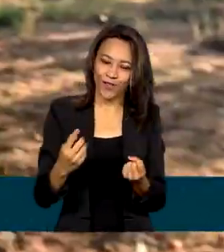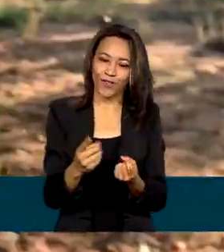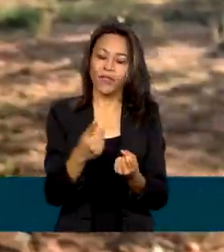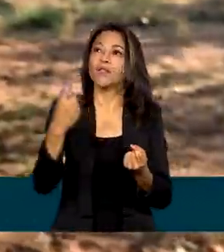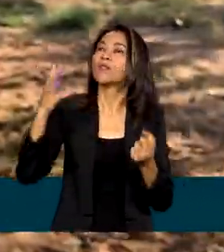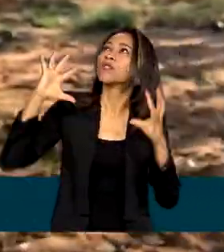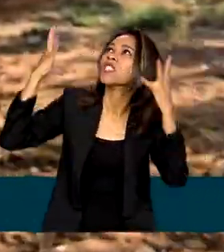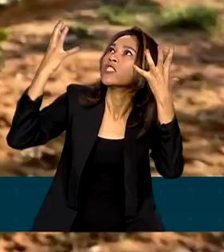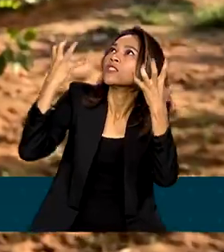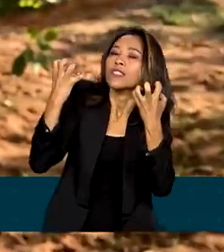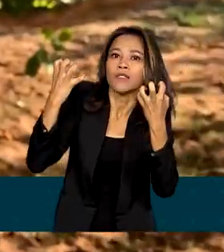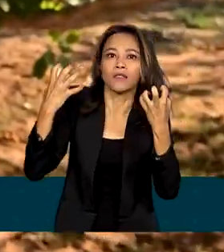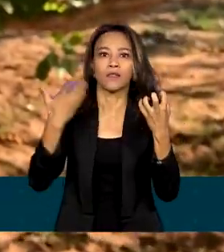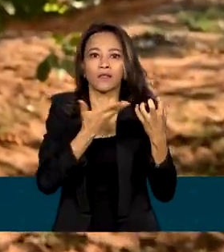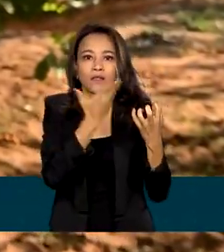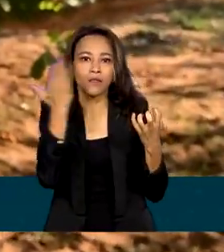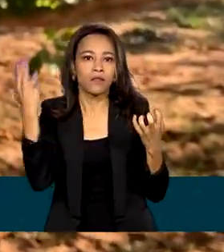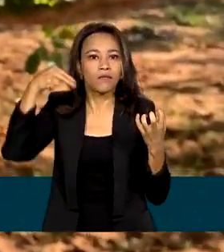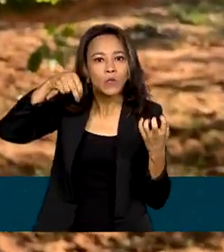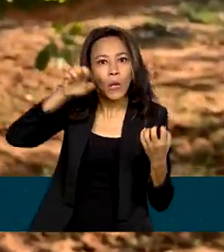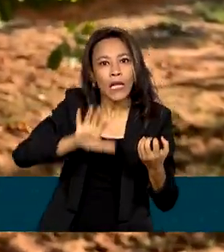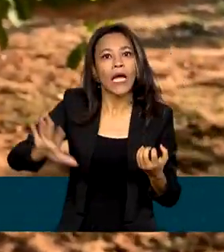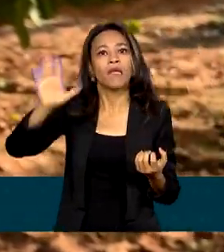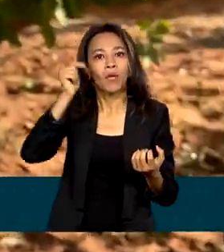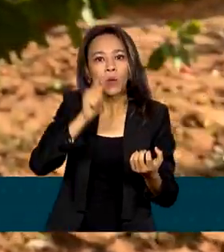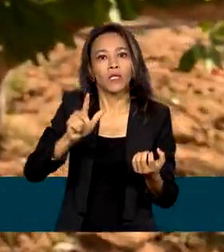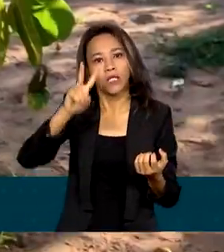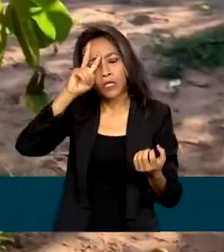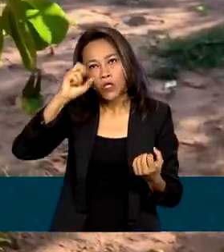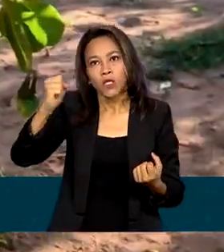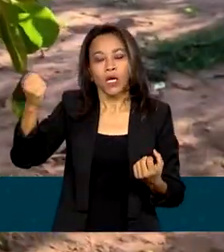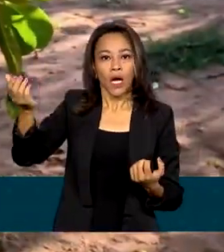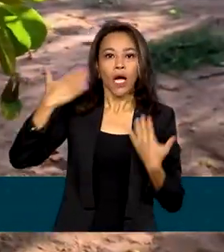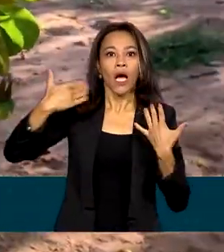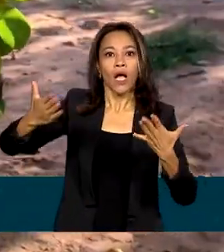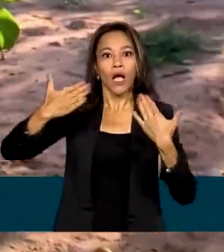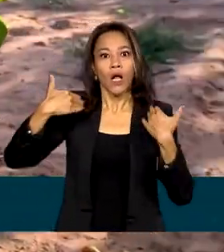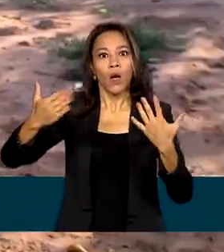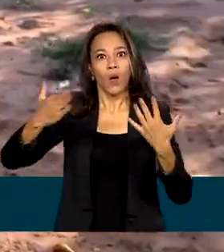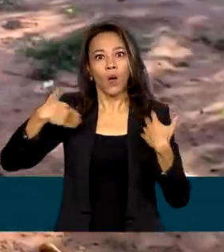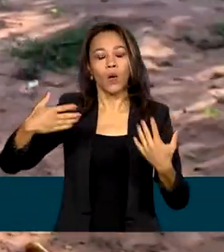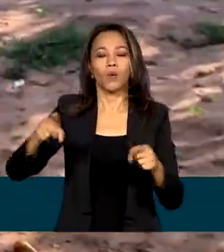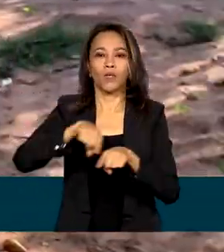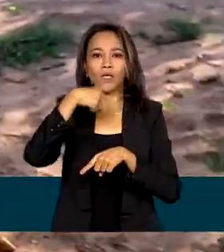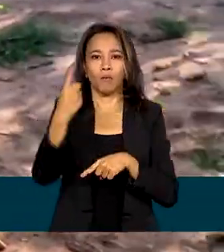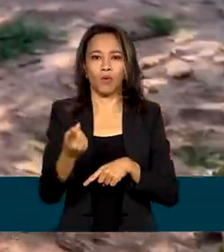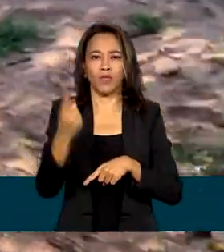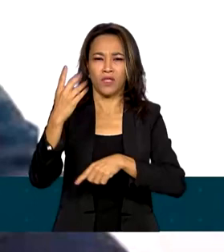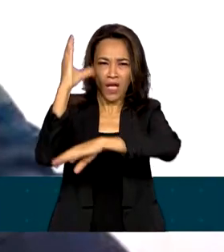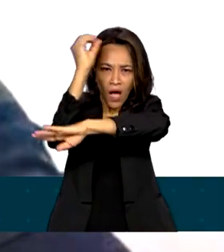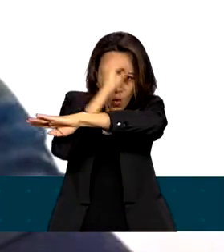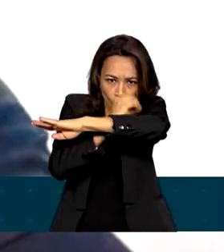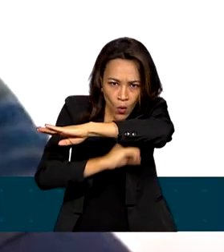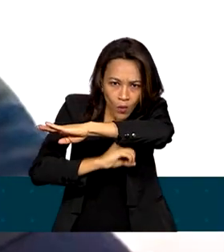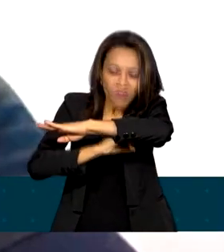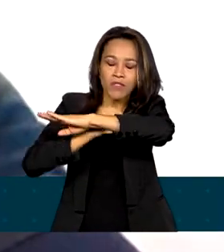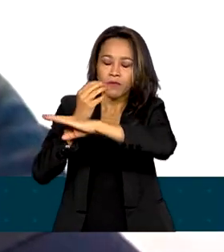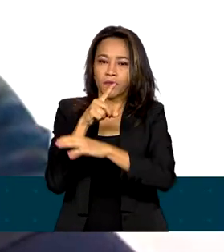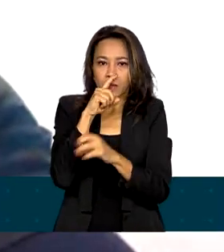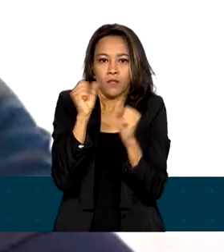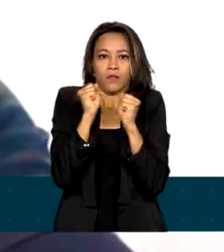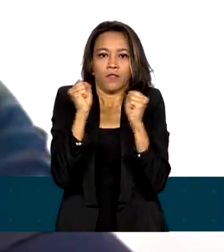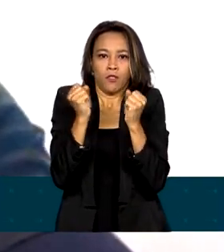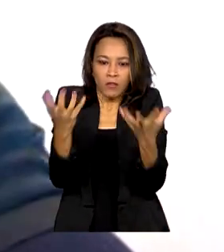clima semiárido de serras nordestinas. Calor de dia, frio à noite e seca constante. É um cajú